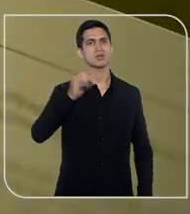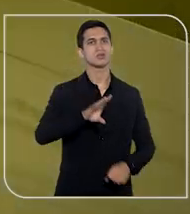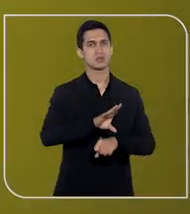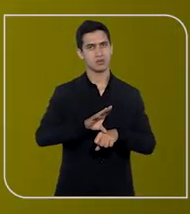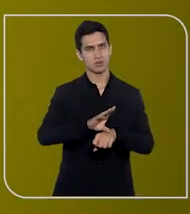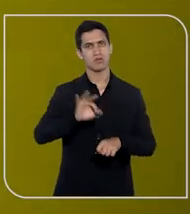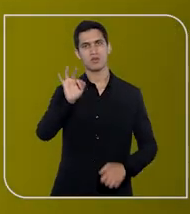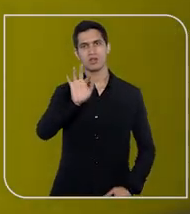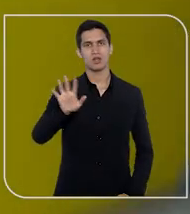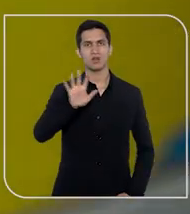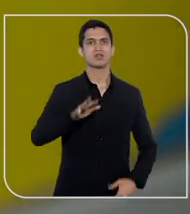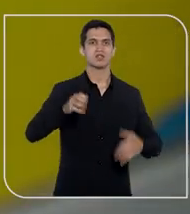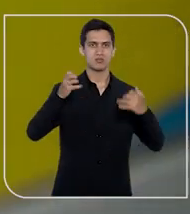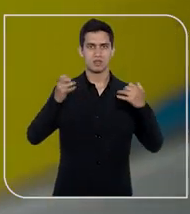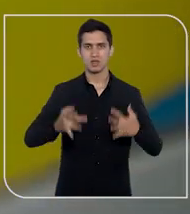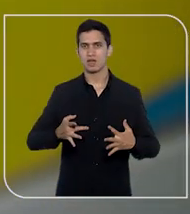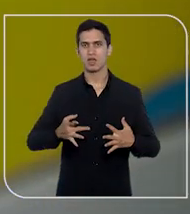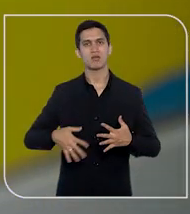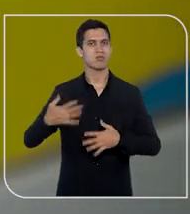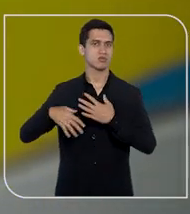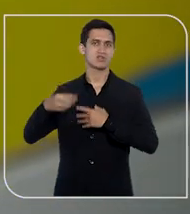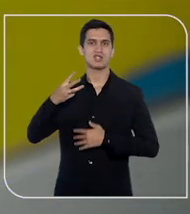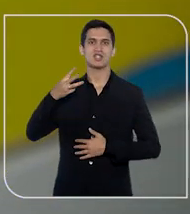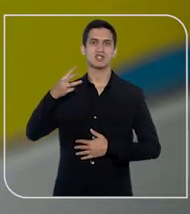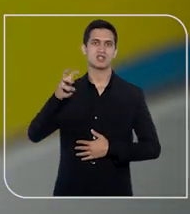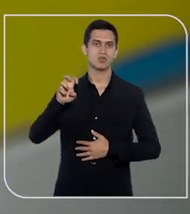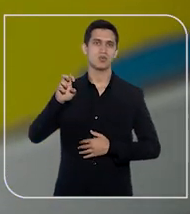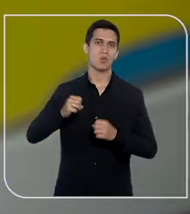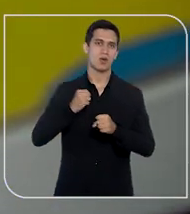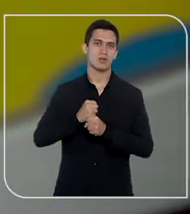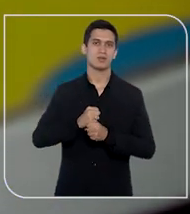Federal, promulgada há 35 anos.